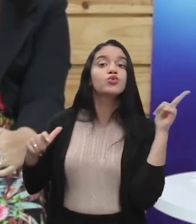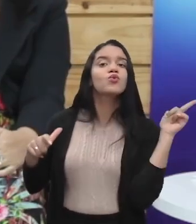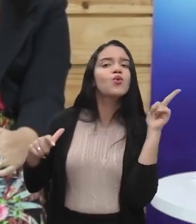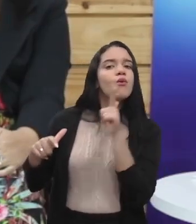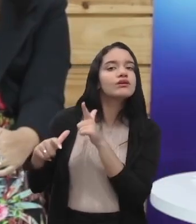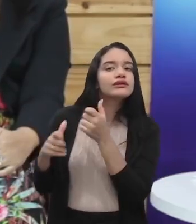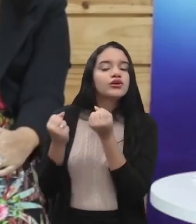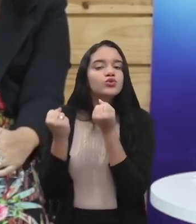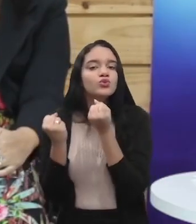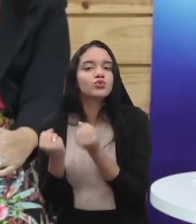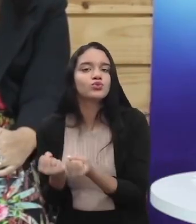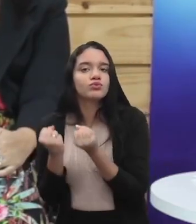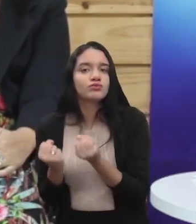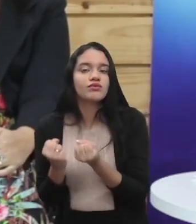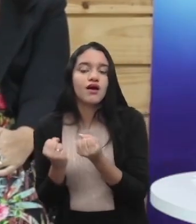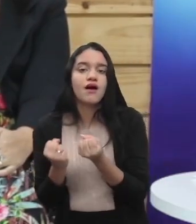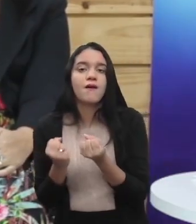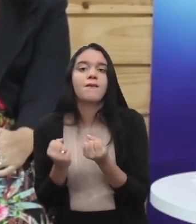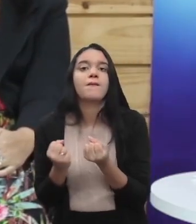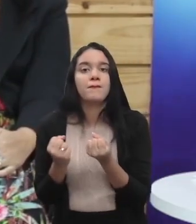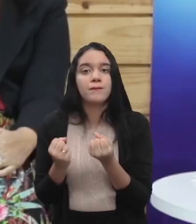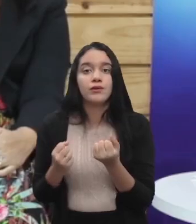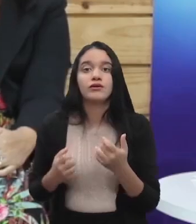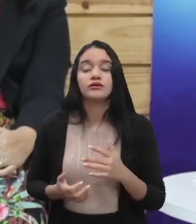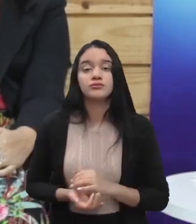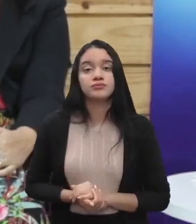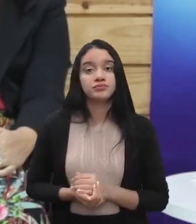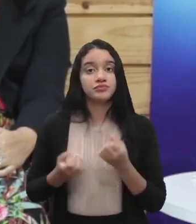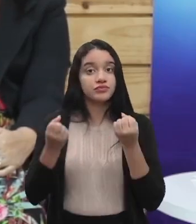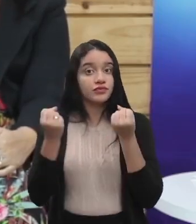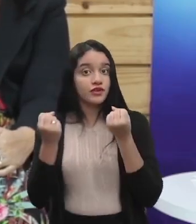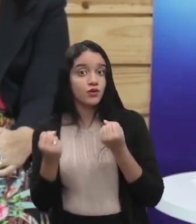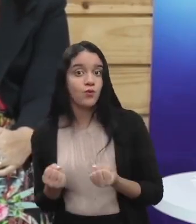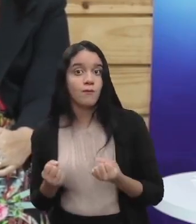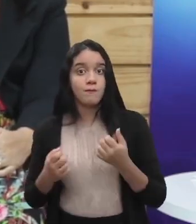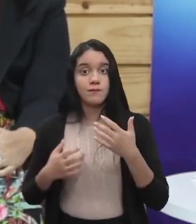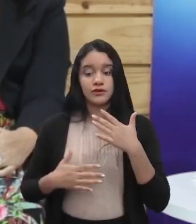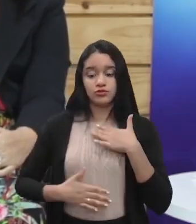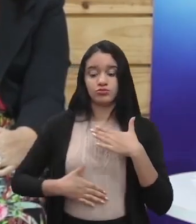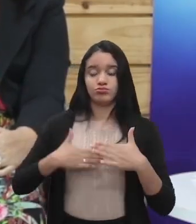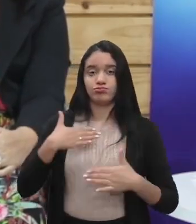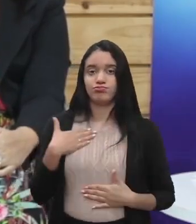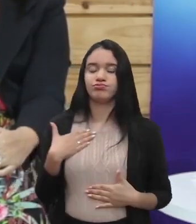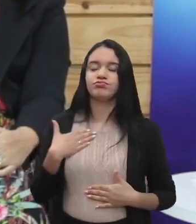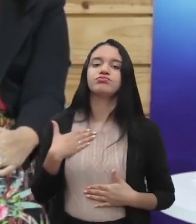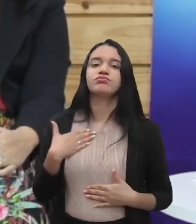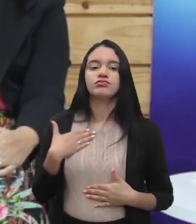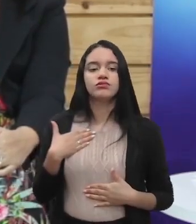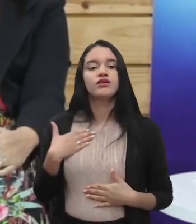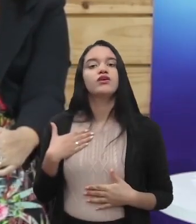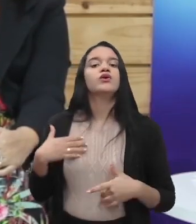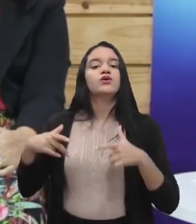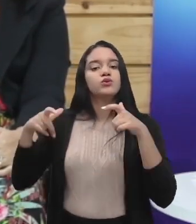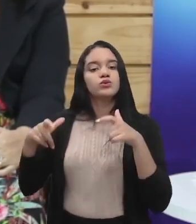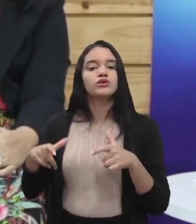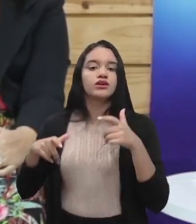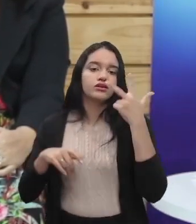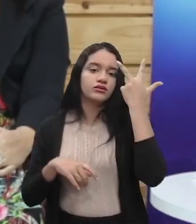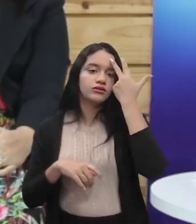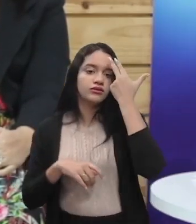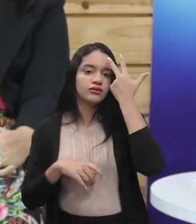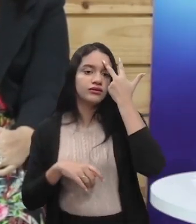sustentar o peso daquele colaborador caso ele venha a sofrer uma queda. A gente considera um ponto fixo normalmente